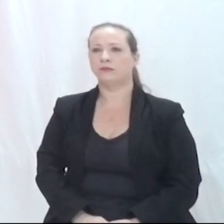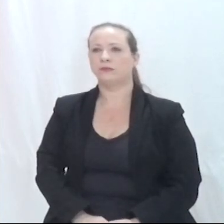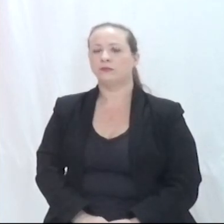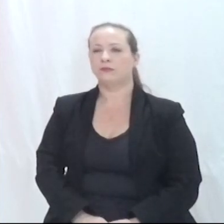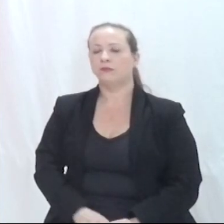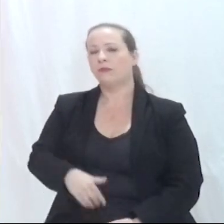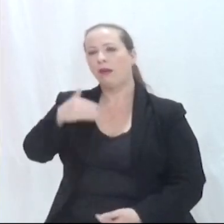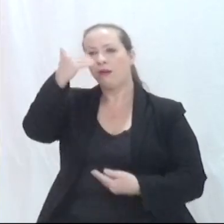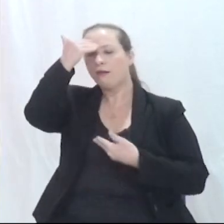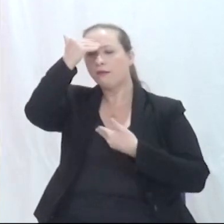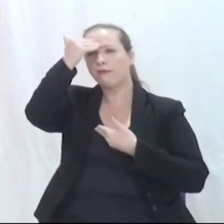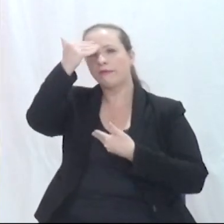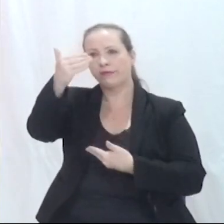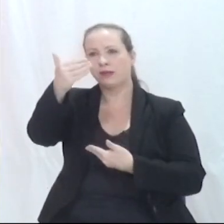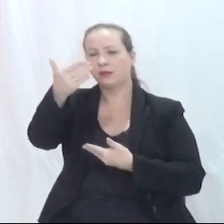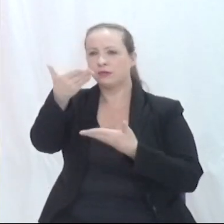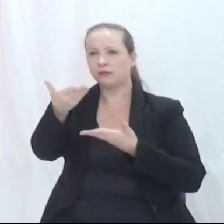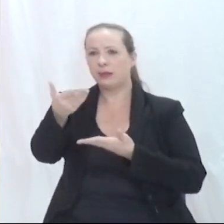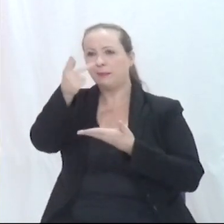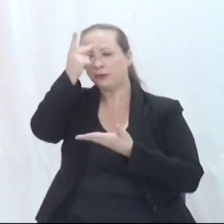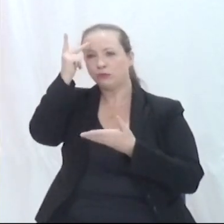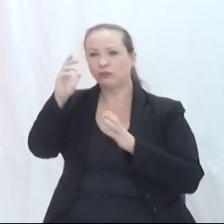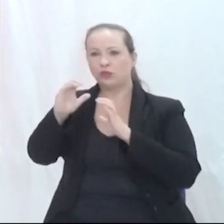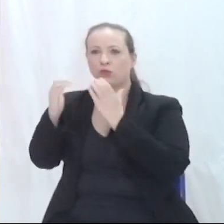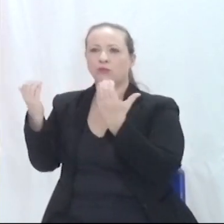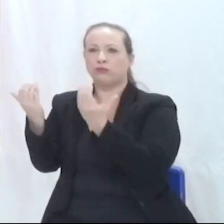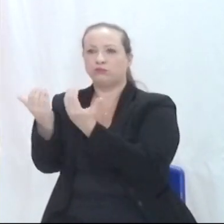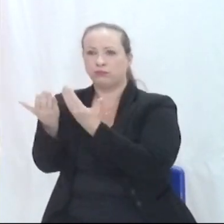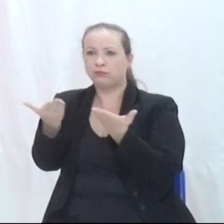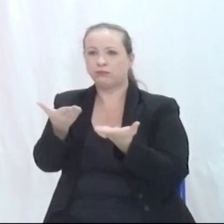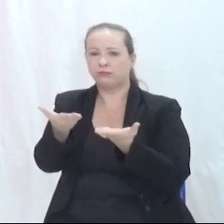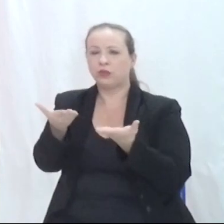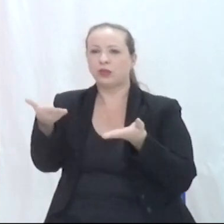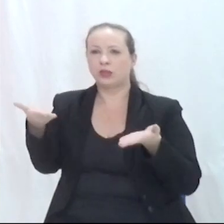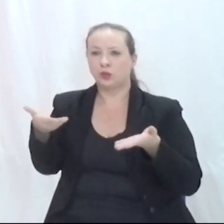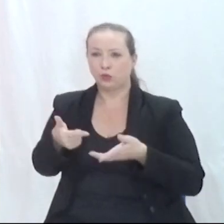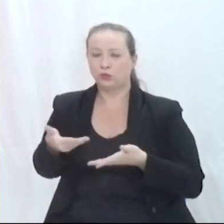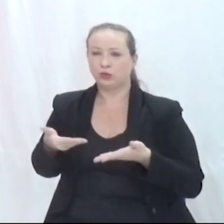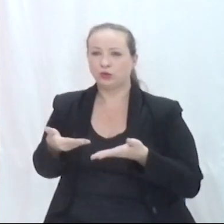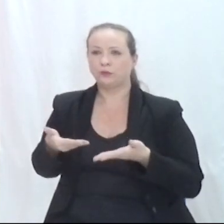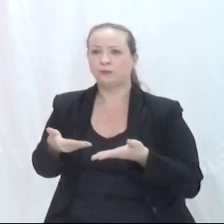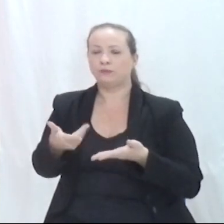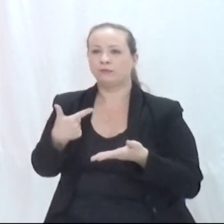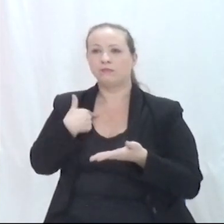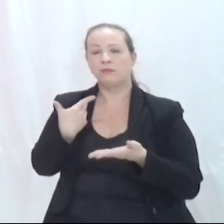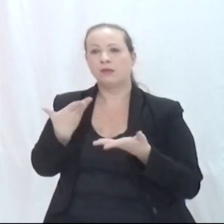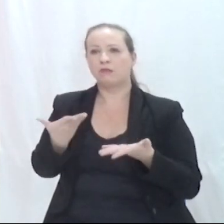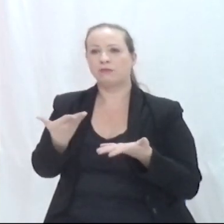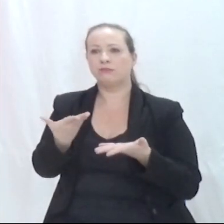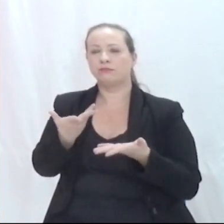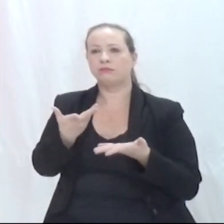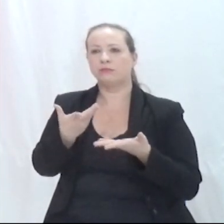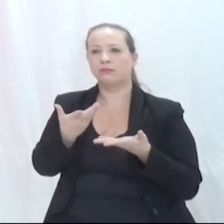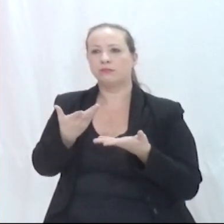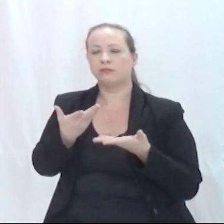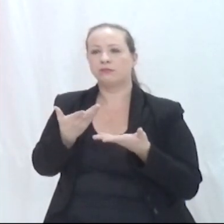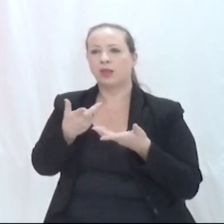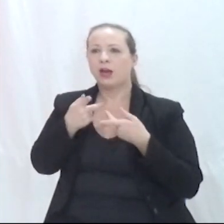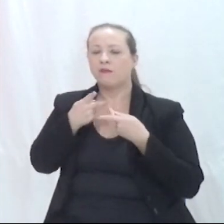Agradeço ainda a presença de toda a comunidade aqui e declaro então, neste momento,